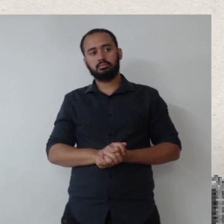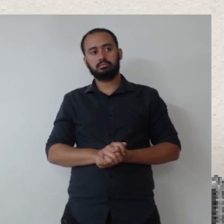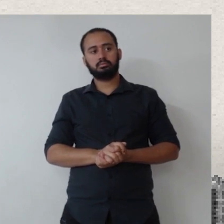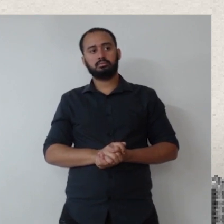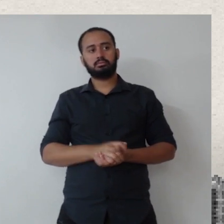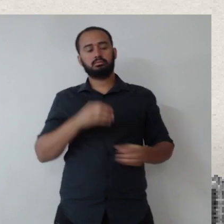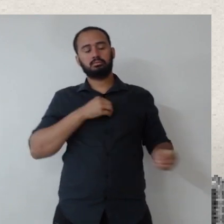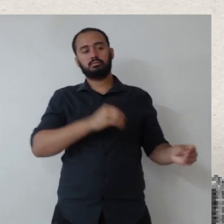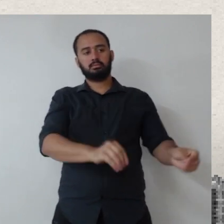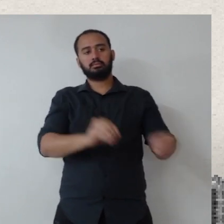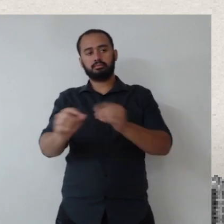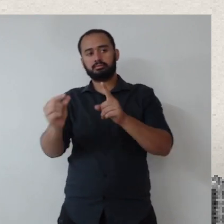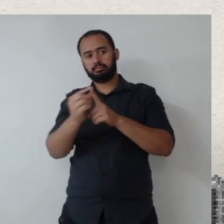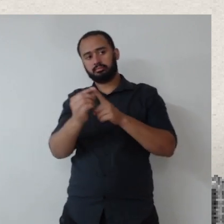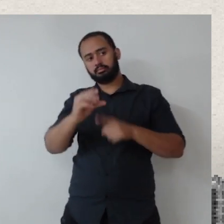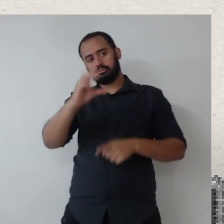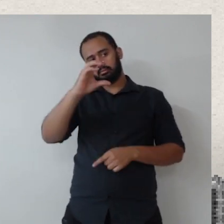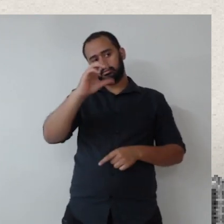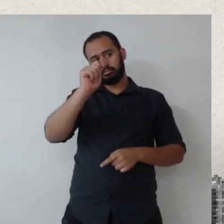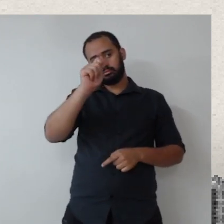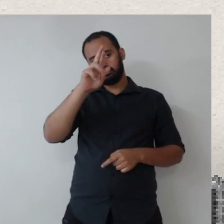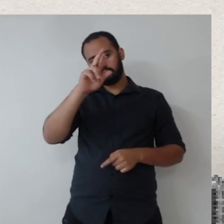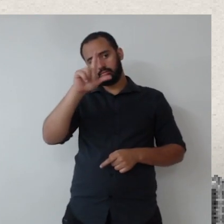Obrigada, Renato. Passo a palavra para o Carlos.